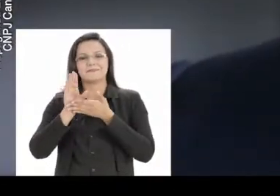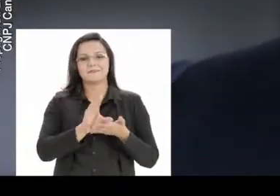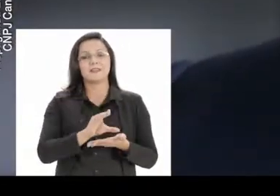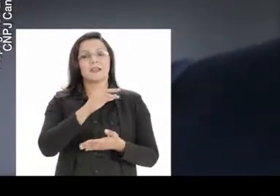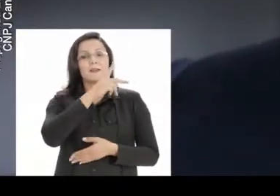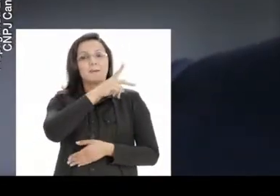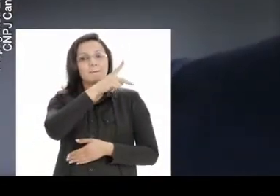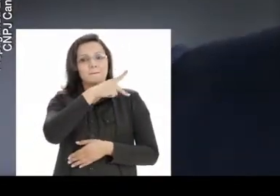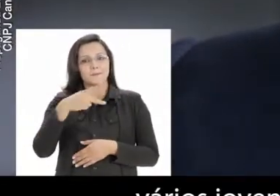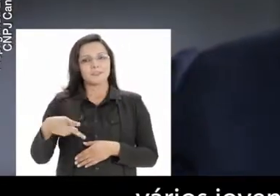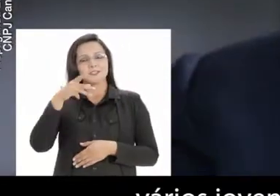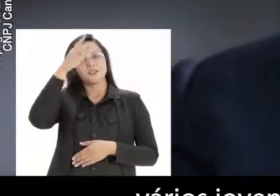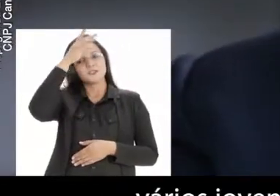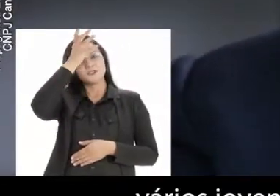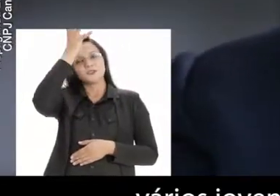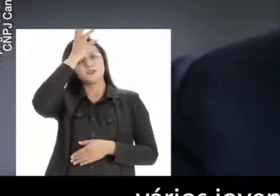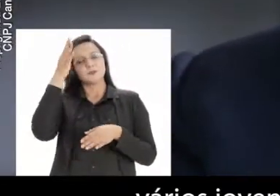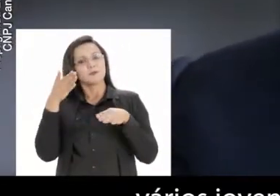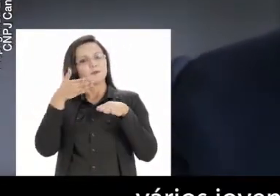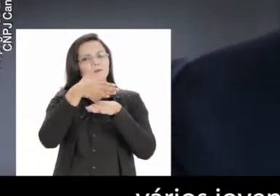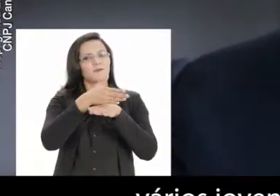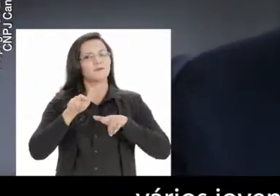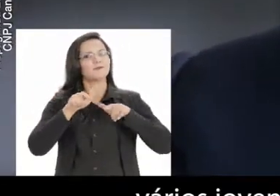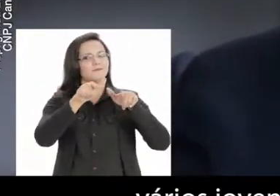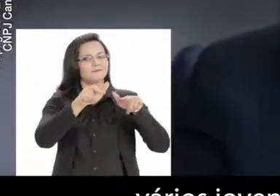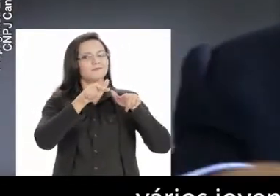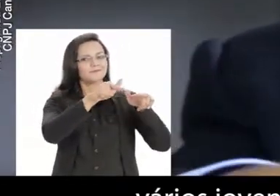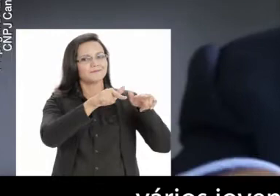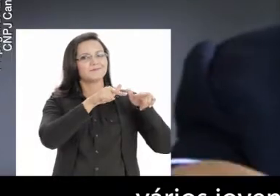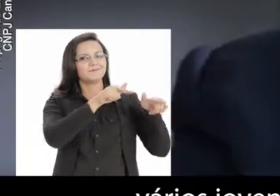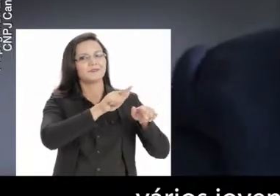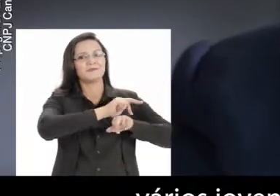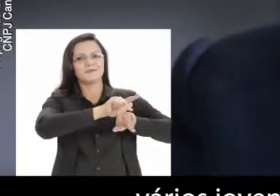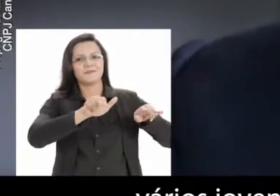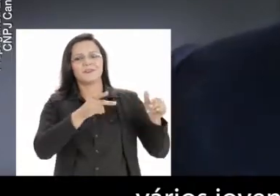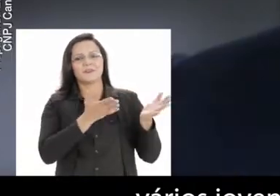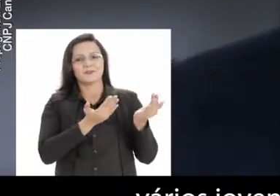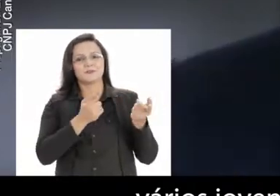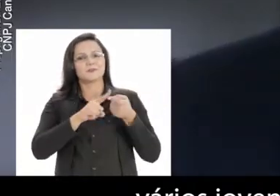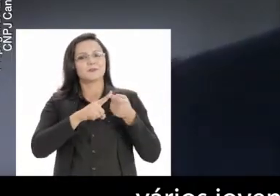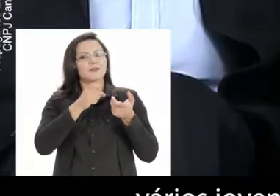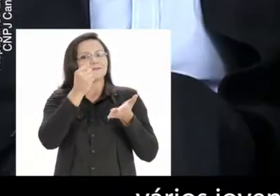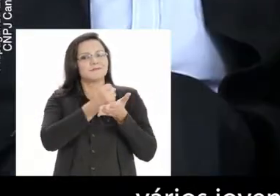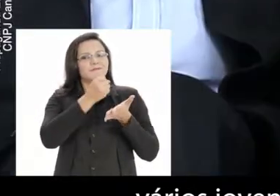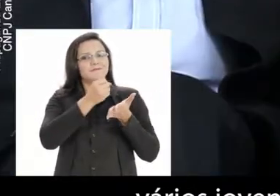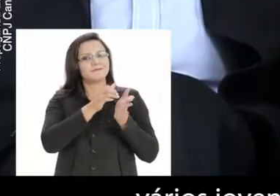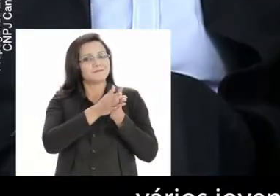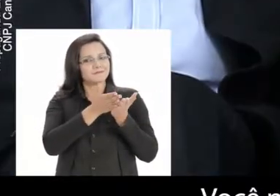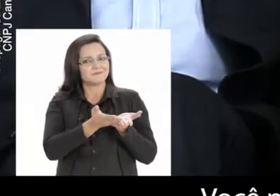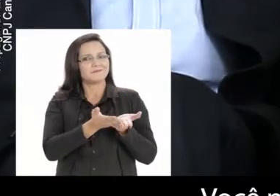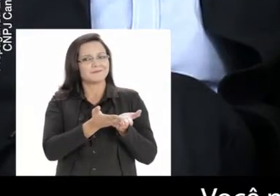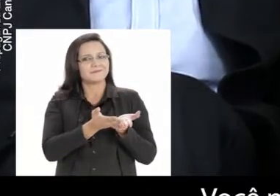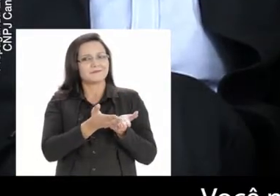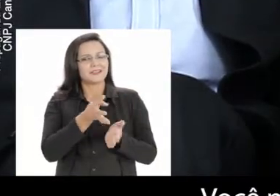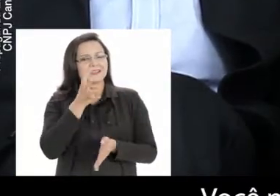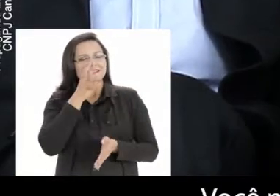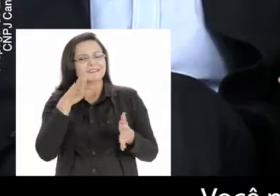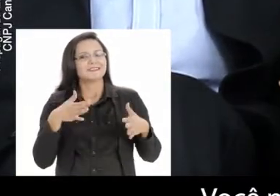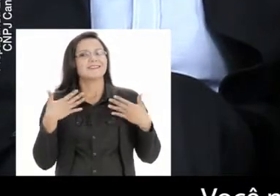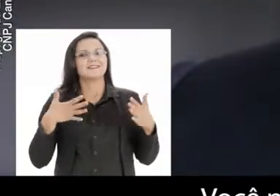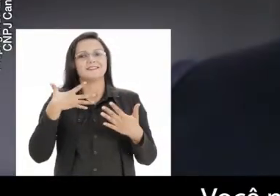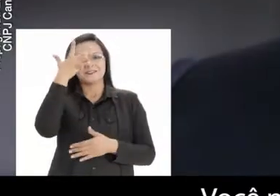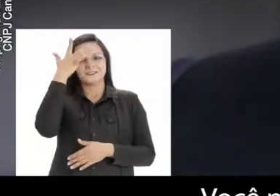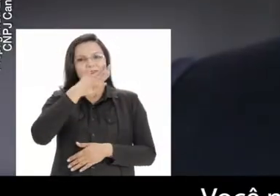Dilma teve lá agora vários jovens recebendo o diploma e já assinando a carteira. Você precisa ver a vibração